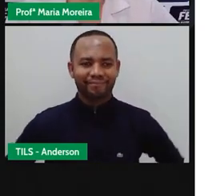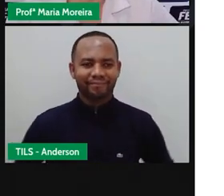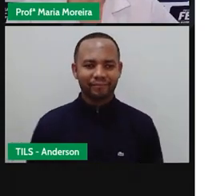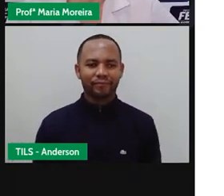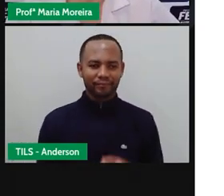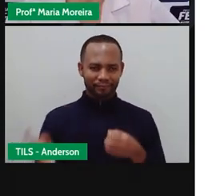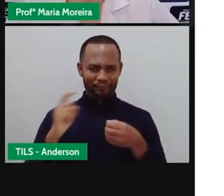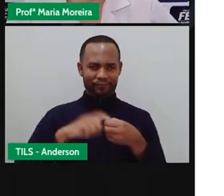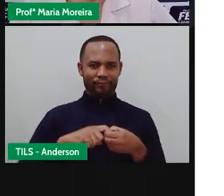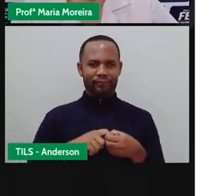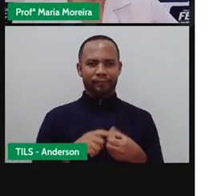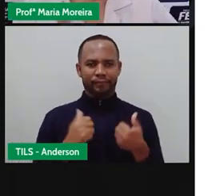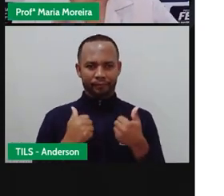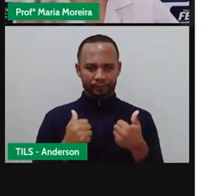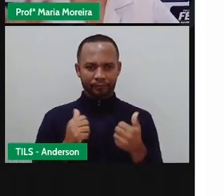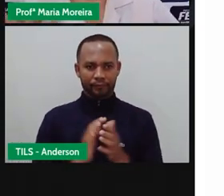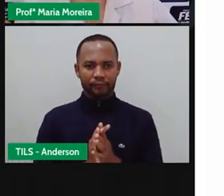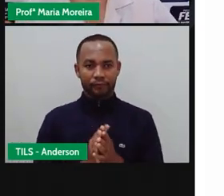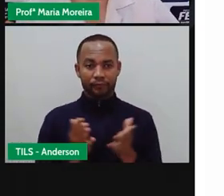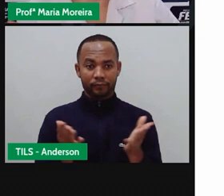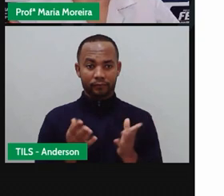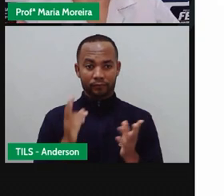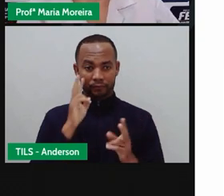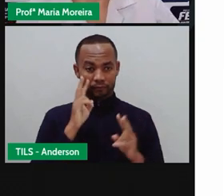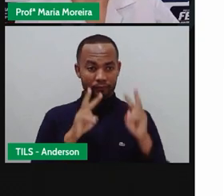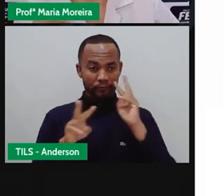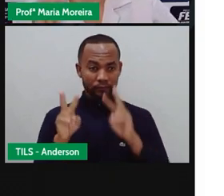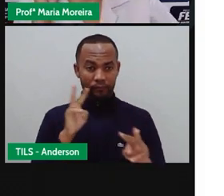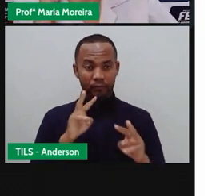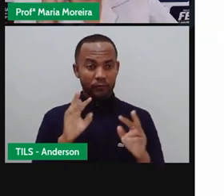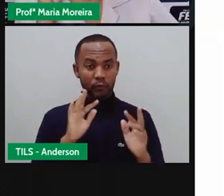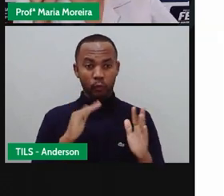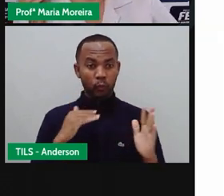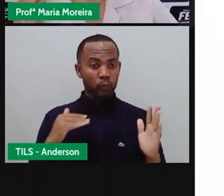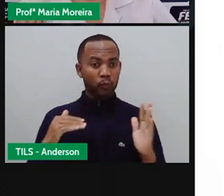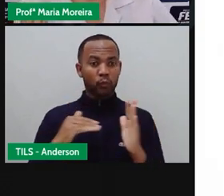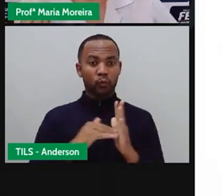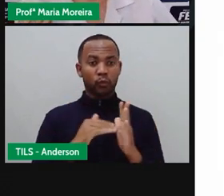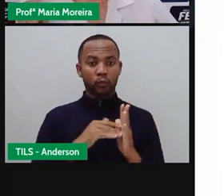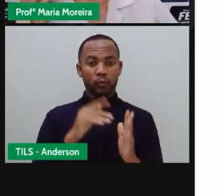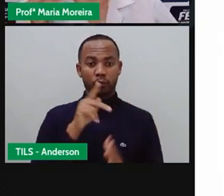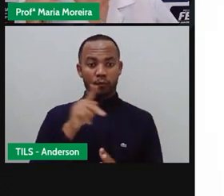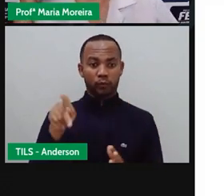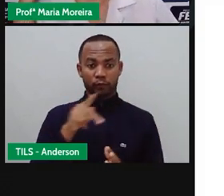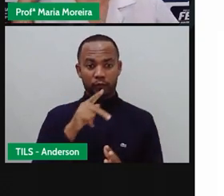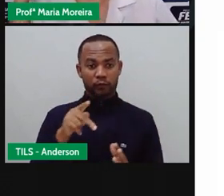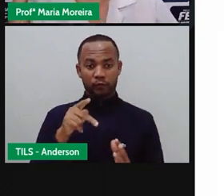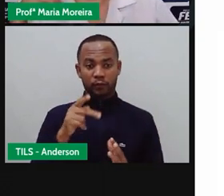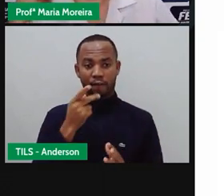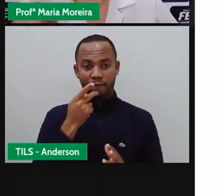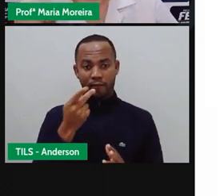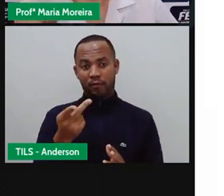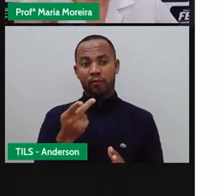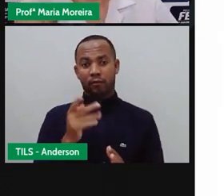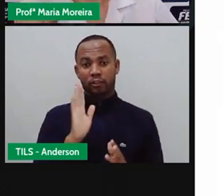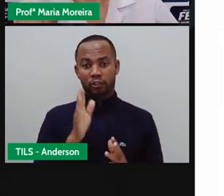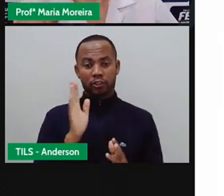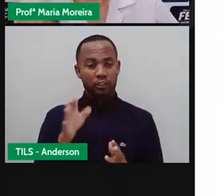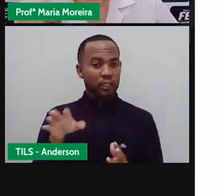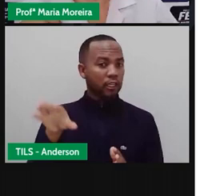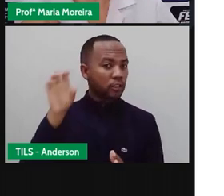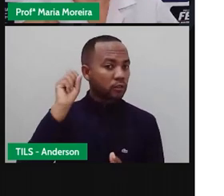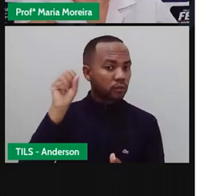Voltamos, né? E aí vocês viram tudo o que a Pró falou, né? O passo a passo de como a gente consegue escutar